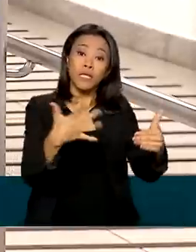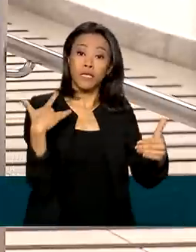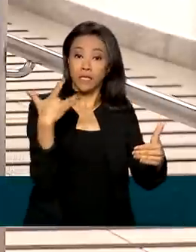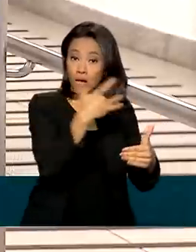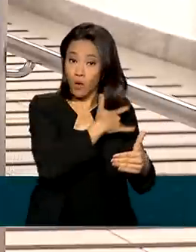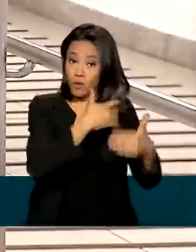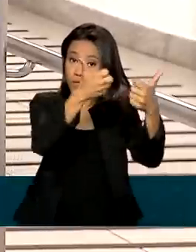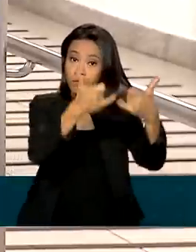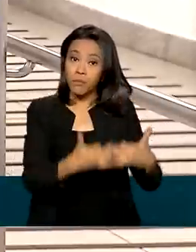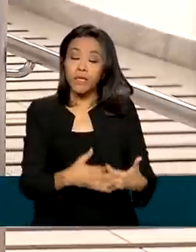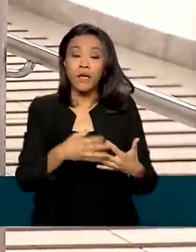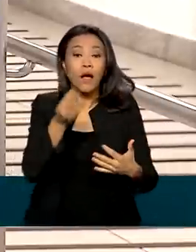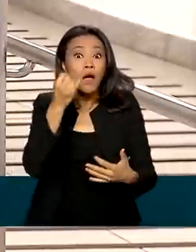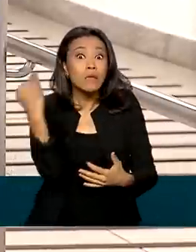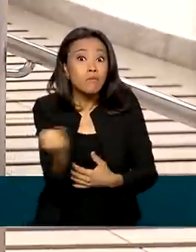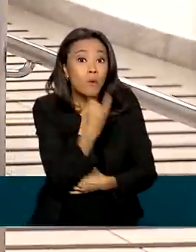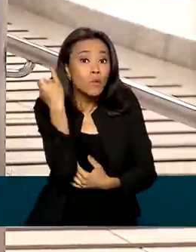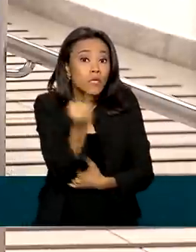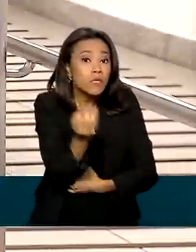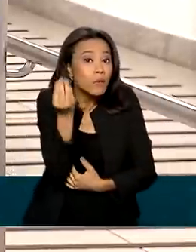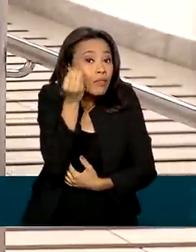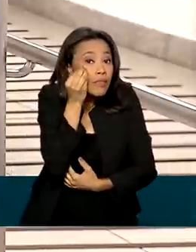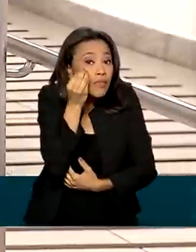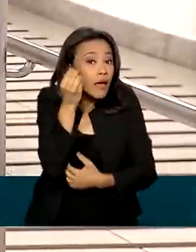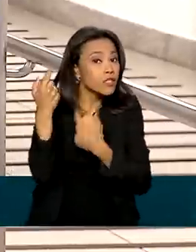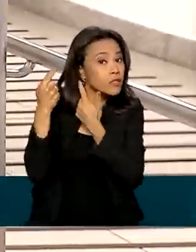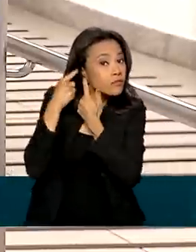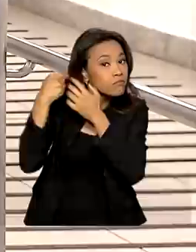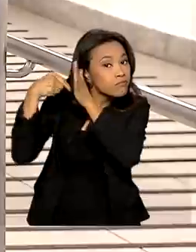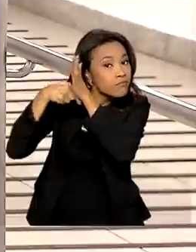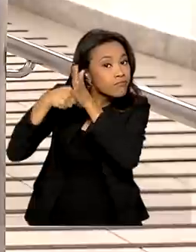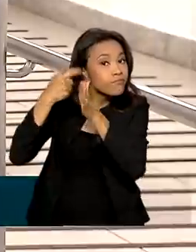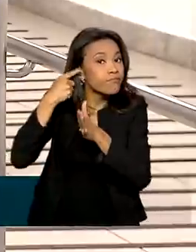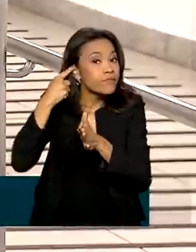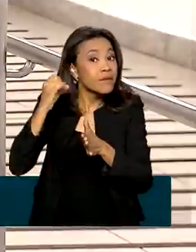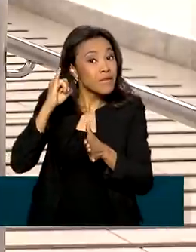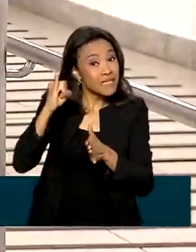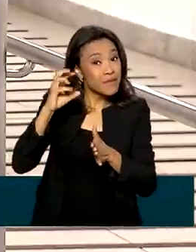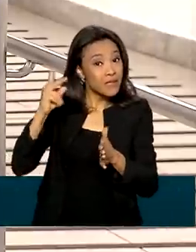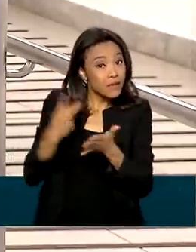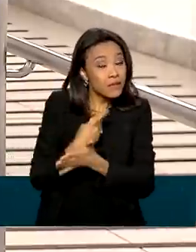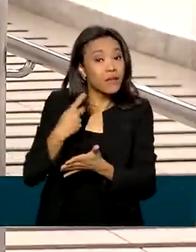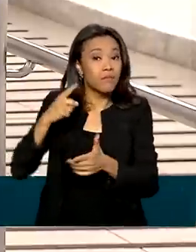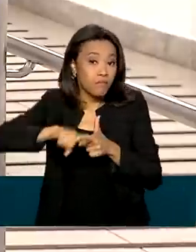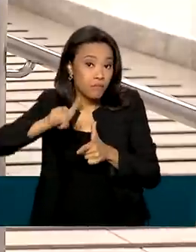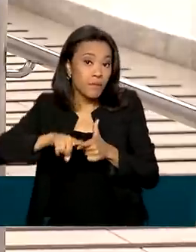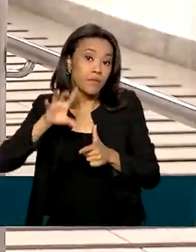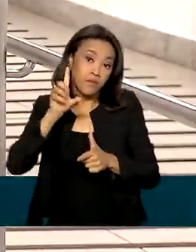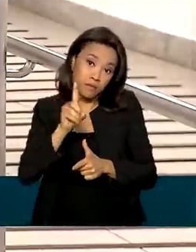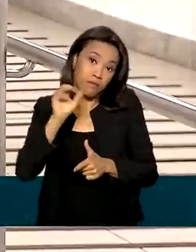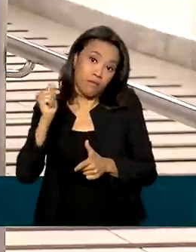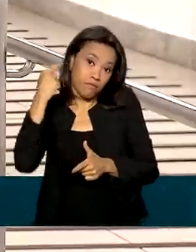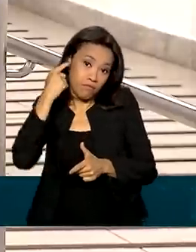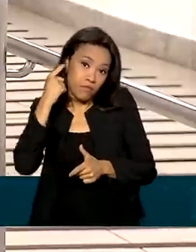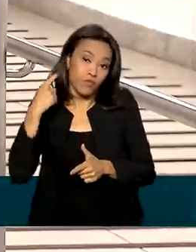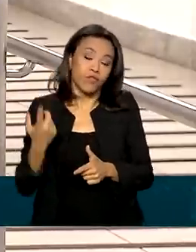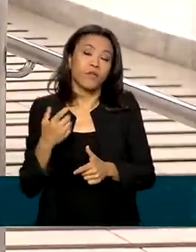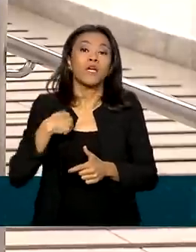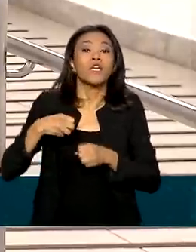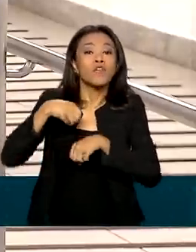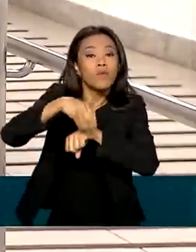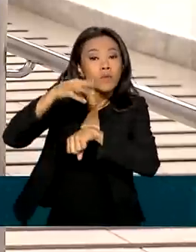importância do teste da orelhinha para diagnosticar possíveis falhas auditivas em recém-nascidos. Dados do Ministério